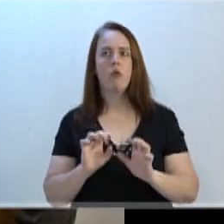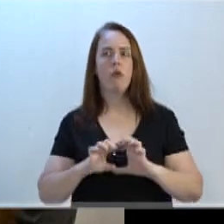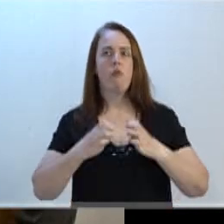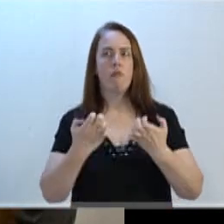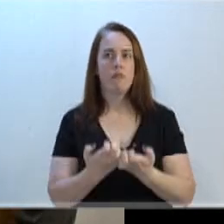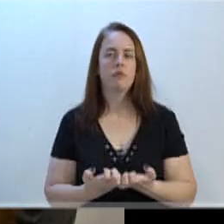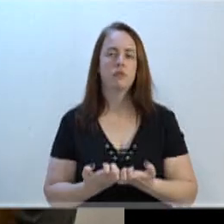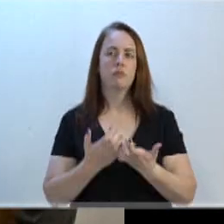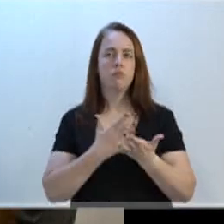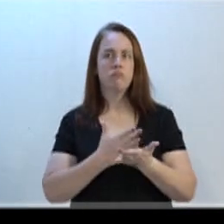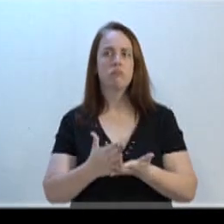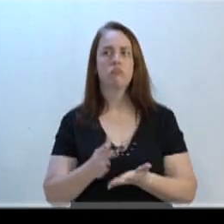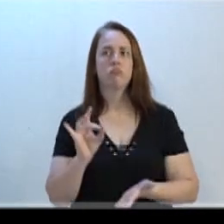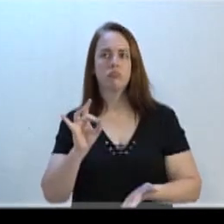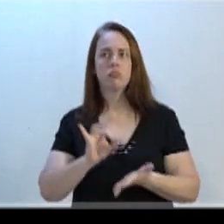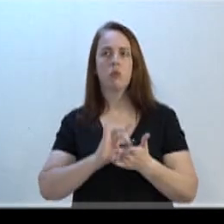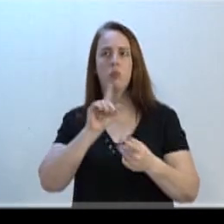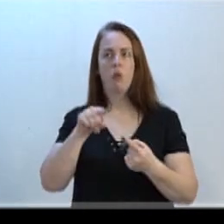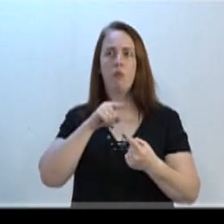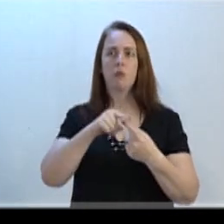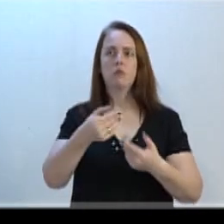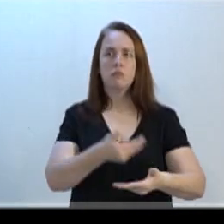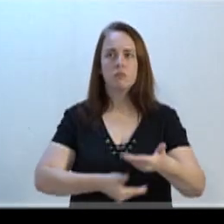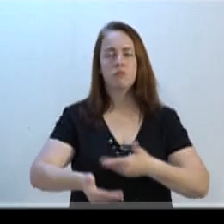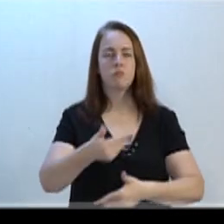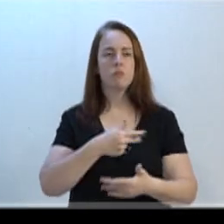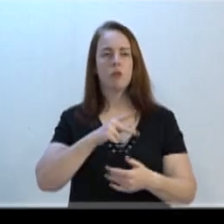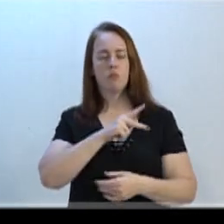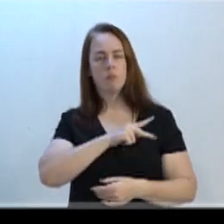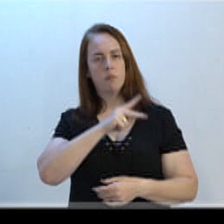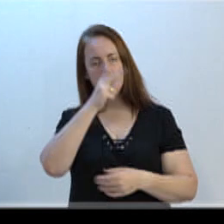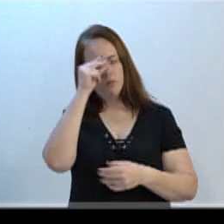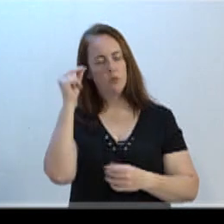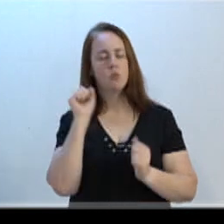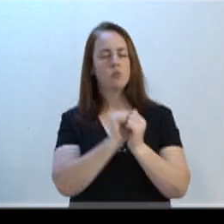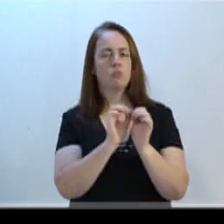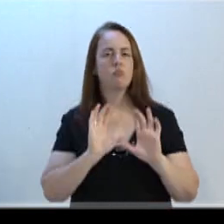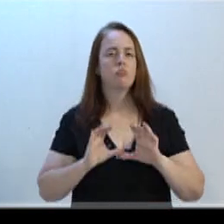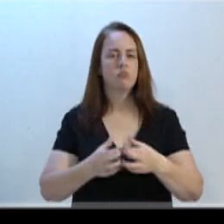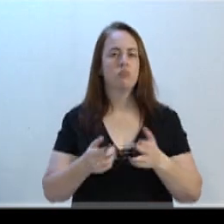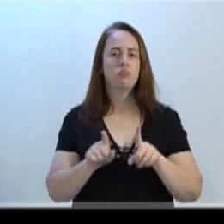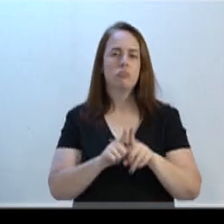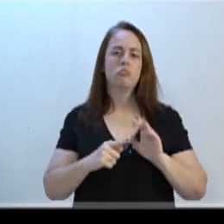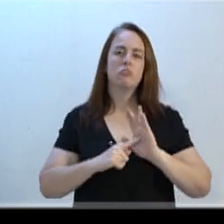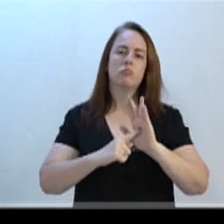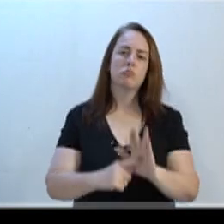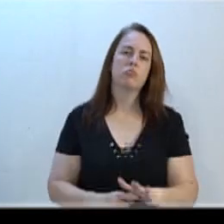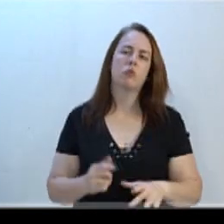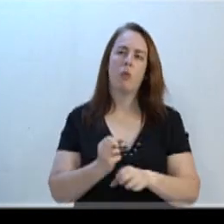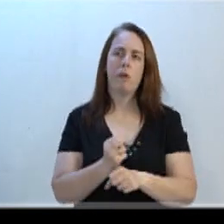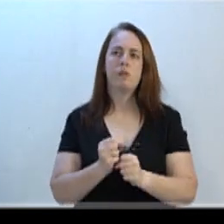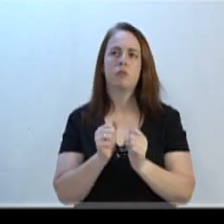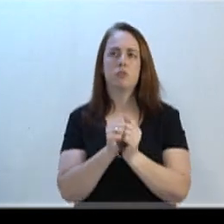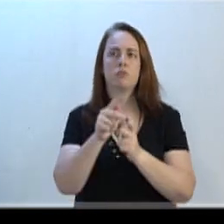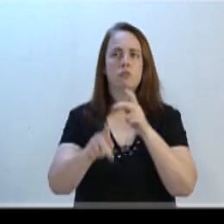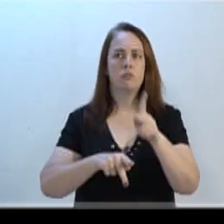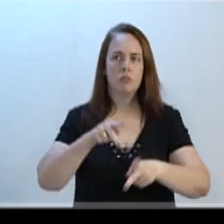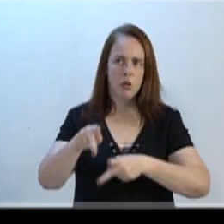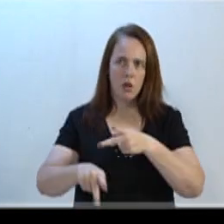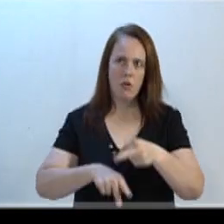piloto que tem o objetivo de garantir a interação da prefeitura com a comunidade, além de apresentar a prestação de contas com a população,